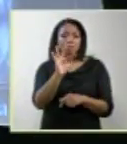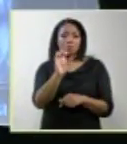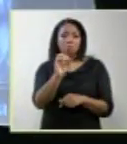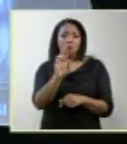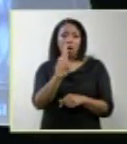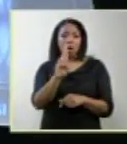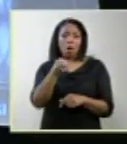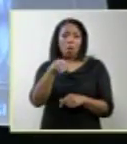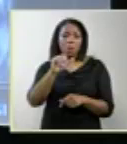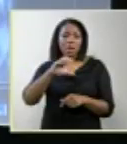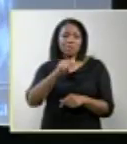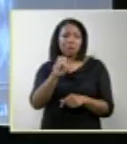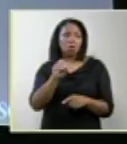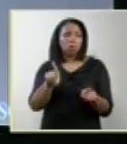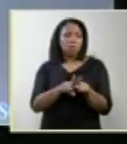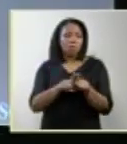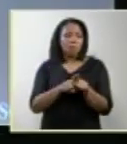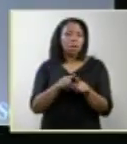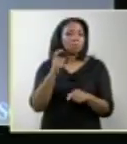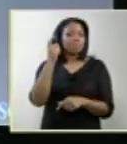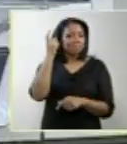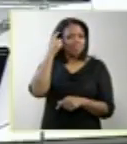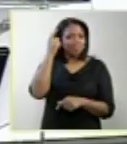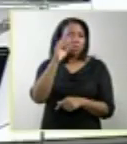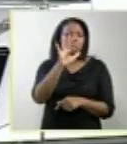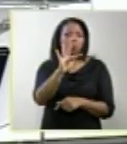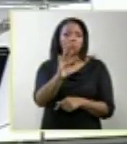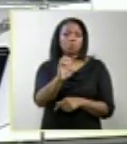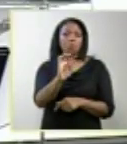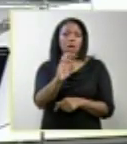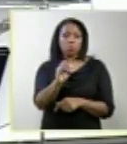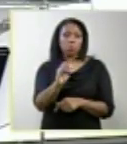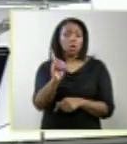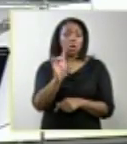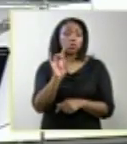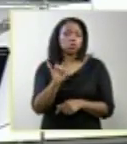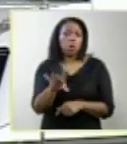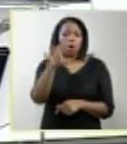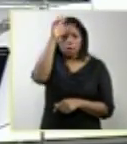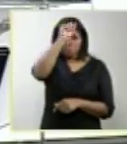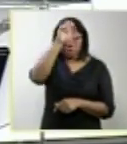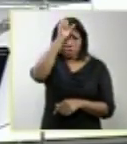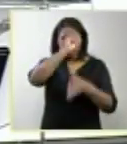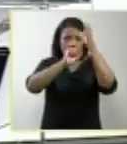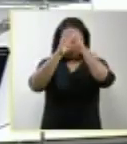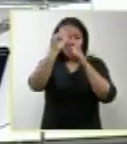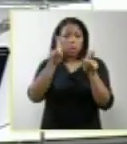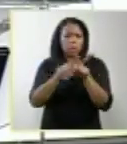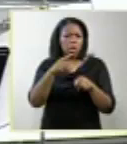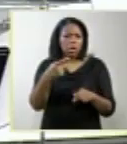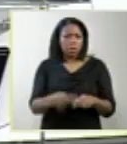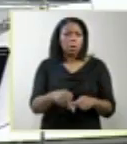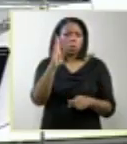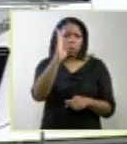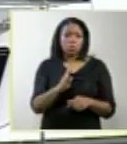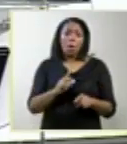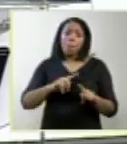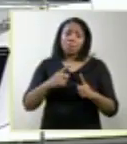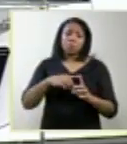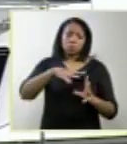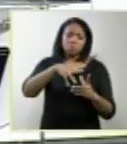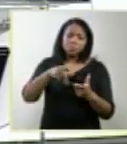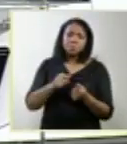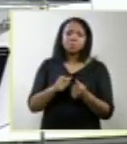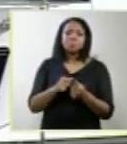do feto. E isso não foi só aprendizado que nós tivemos no Brasil, isso foi no mundo inteiro.